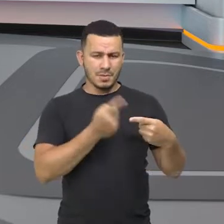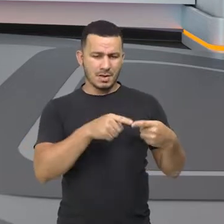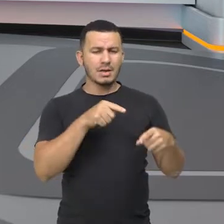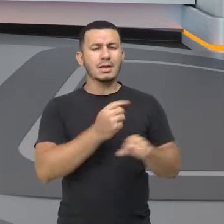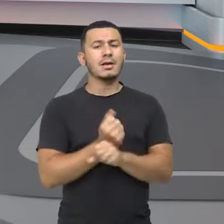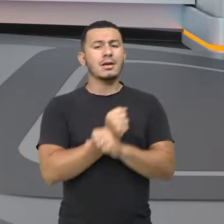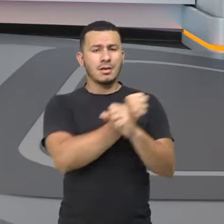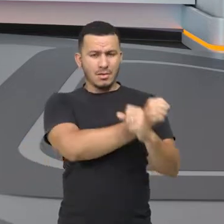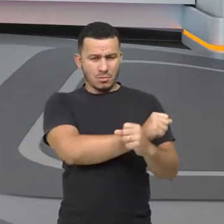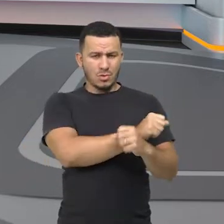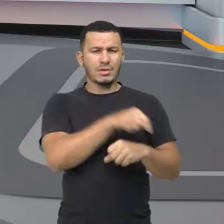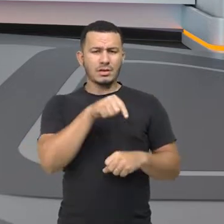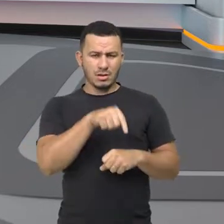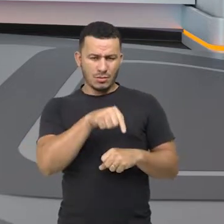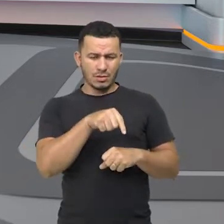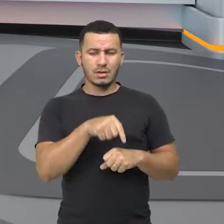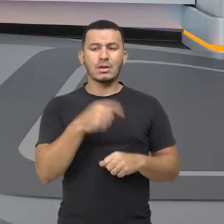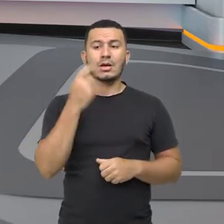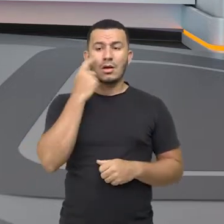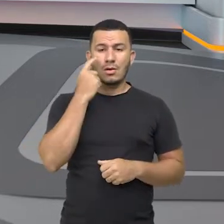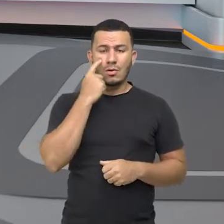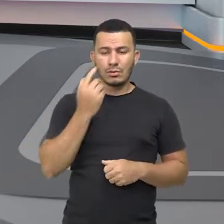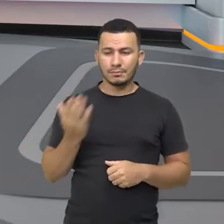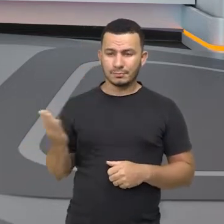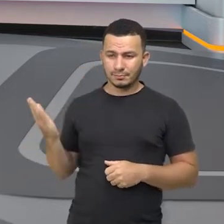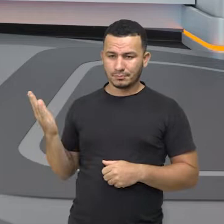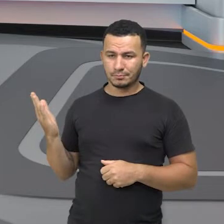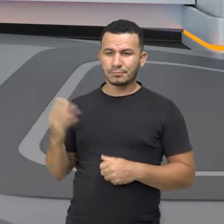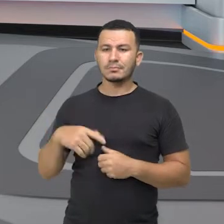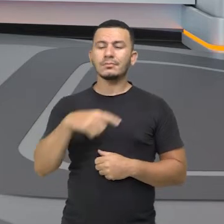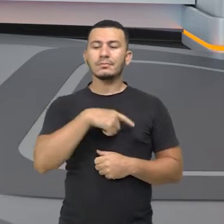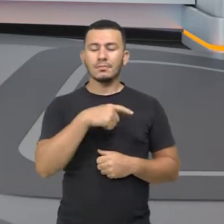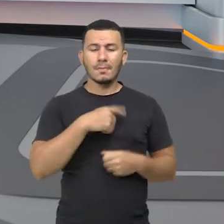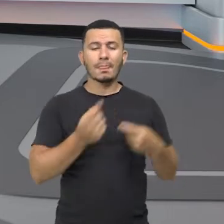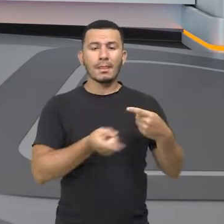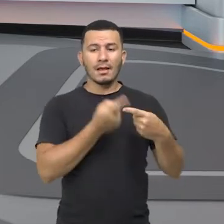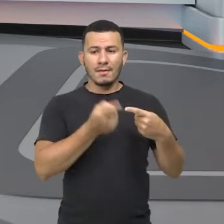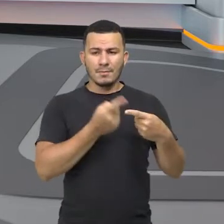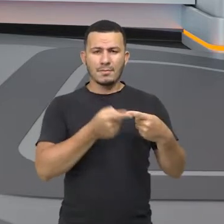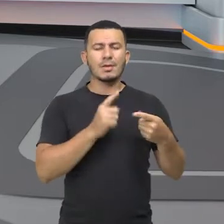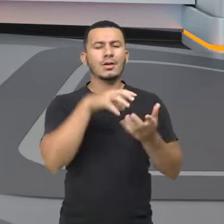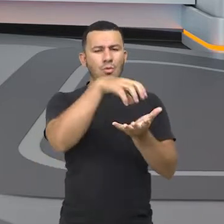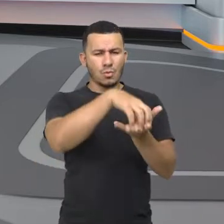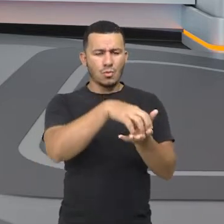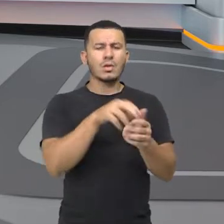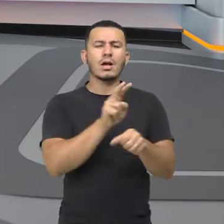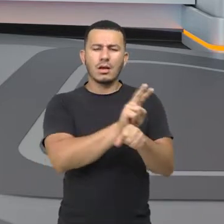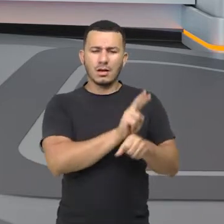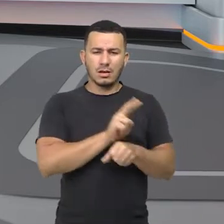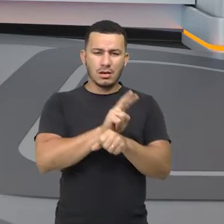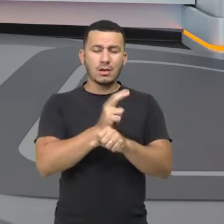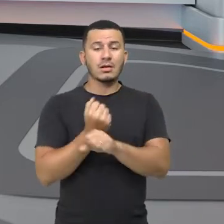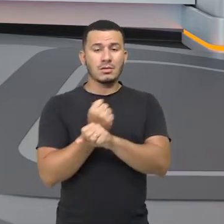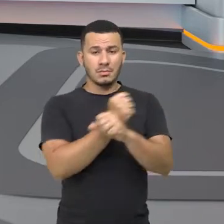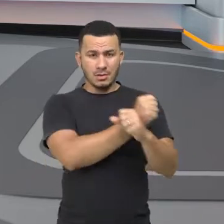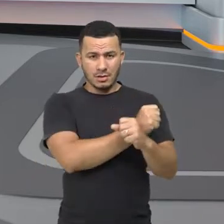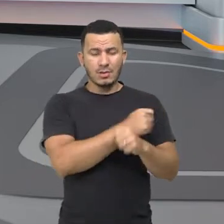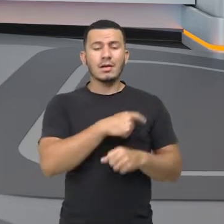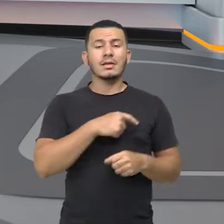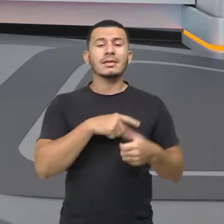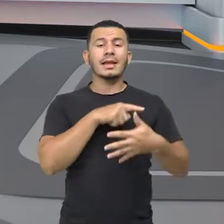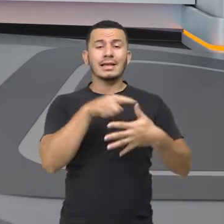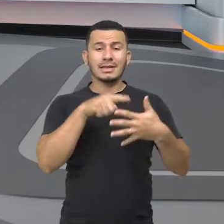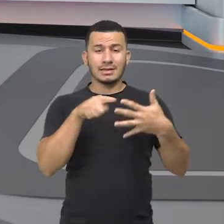a unidade de conservação, a gente já está observando aqui. A unidade de conservação, ela tem primeiro ali a unidade de proteção integral. E eu vou ter cinco